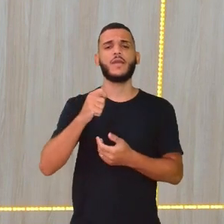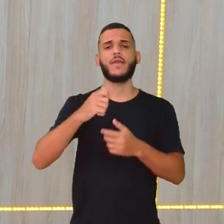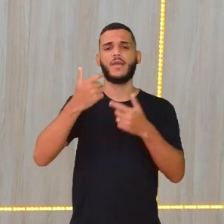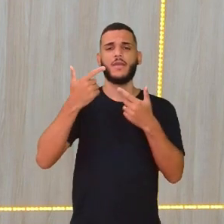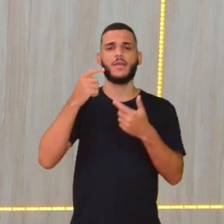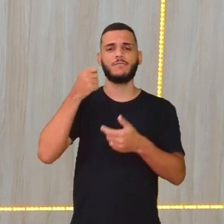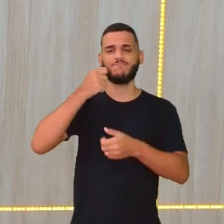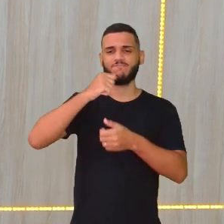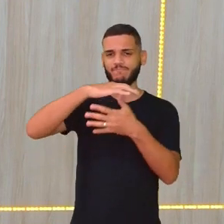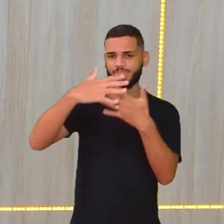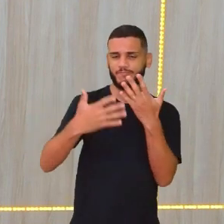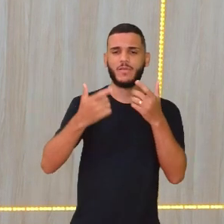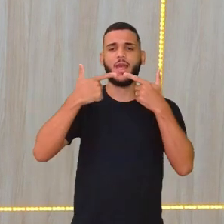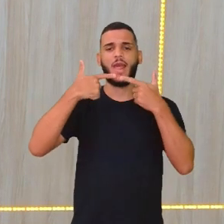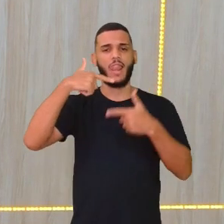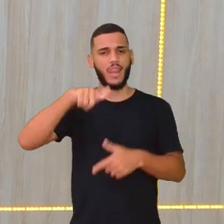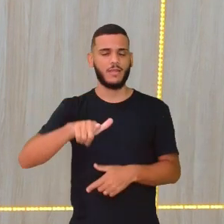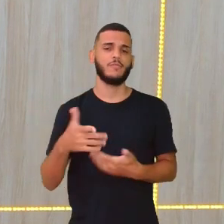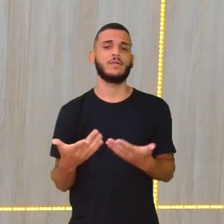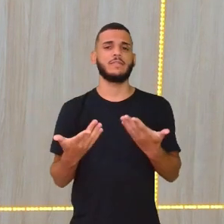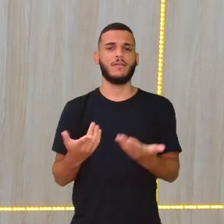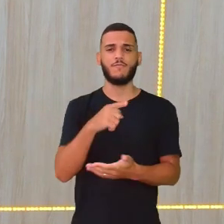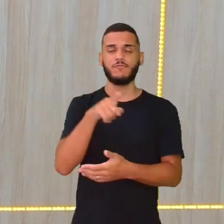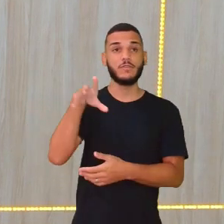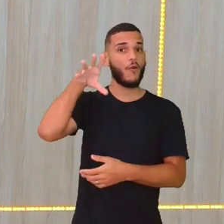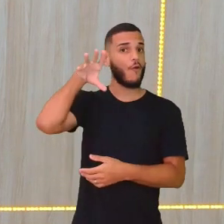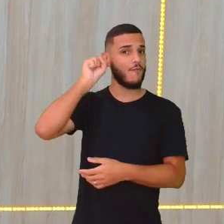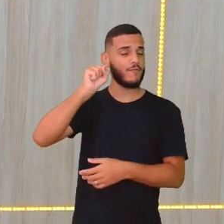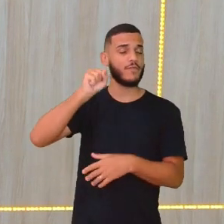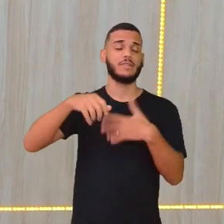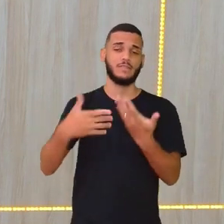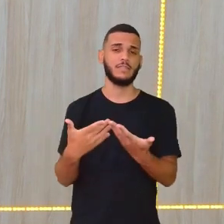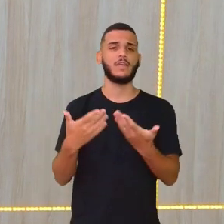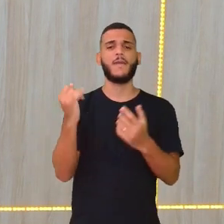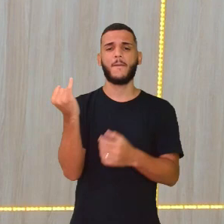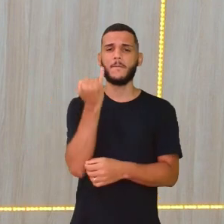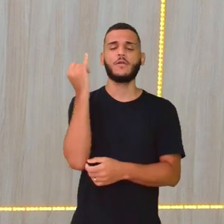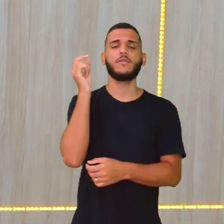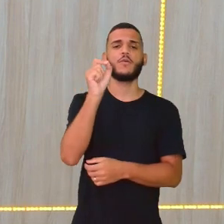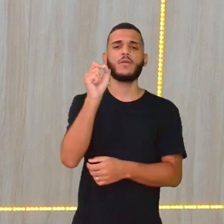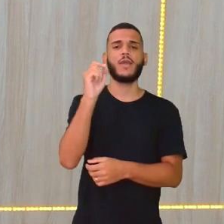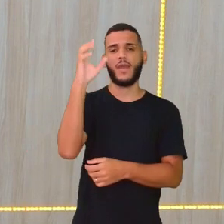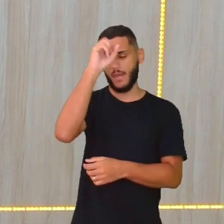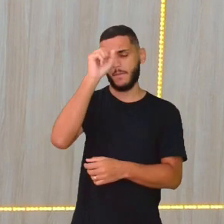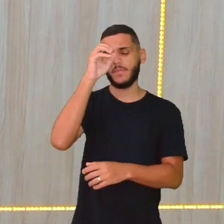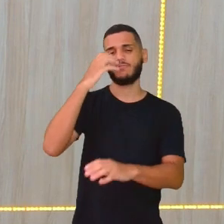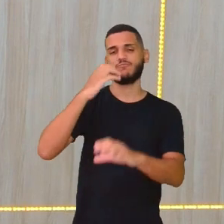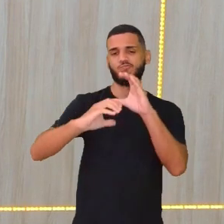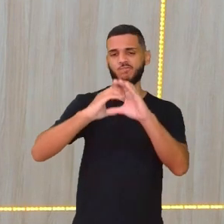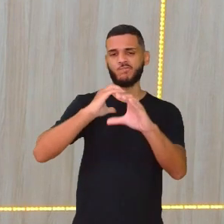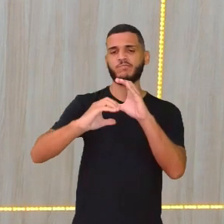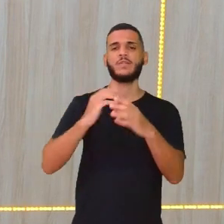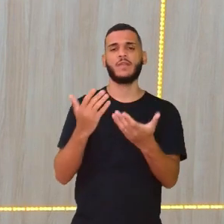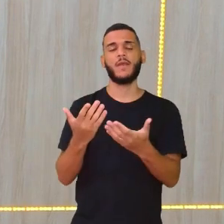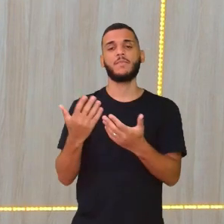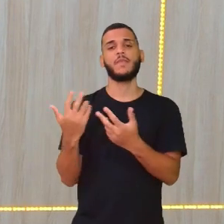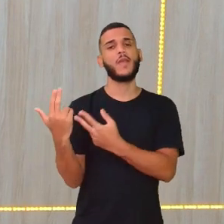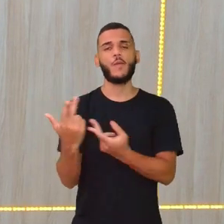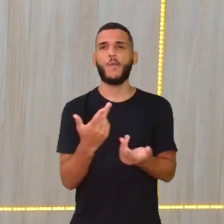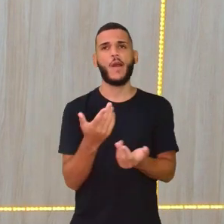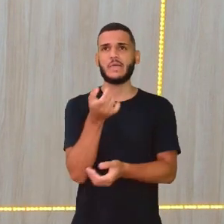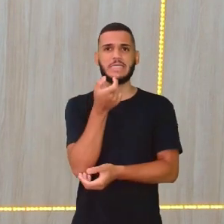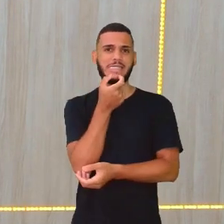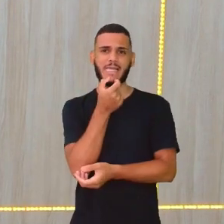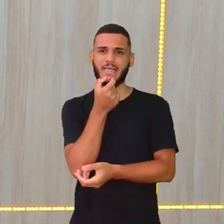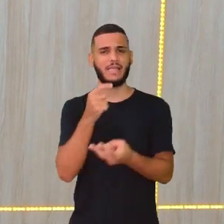língua, né? Mesmo que você seja uma pessoa ouvinte, é importante que você aprenda a se comunicar. Do mesmo jeito que vocês ficam querendo se